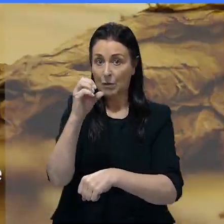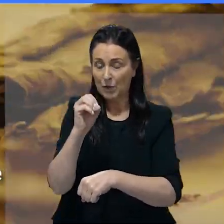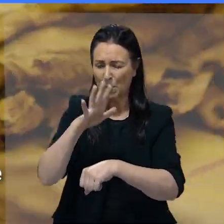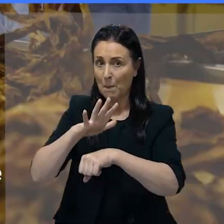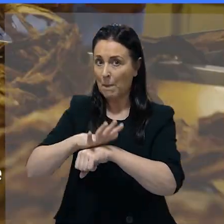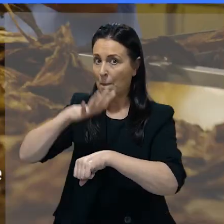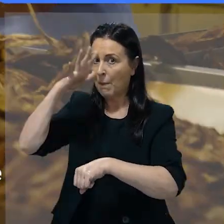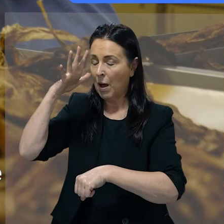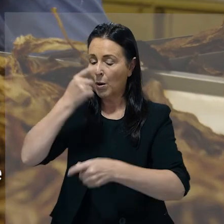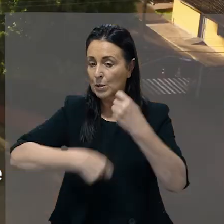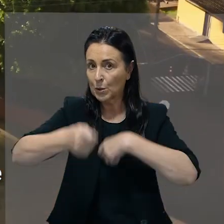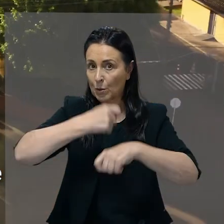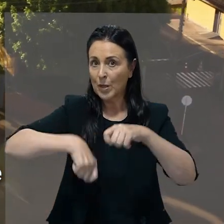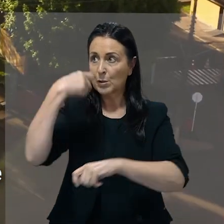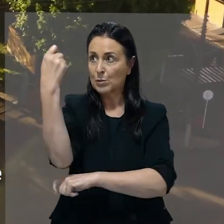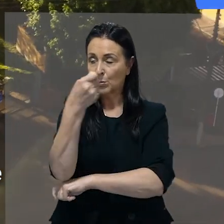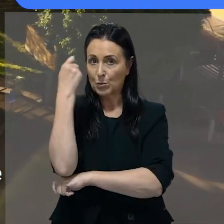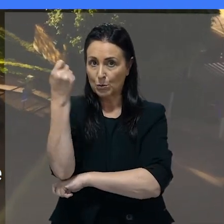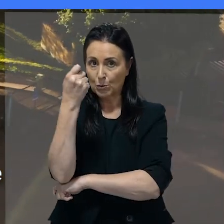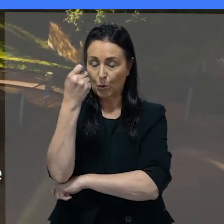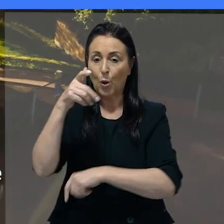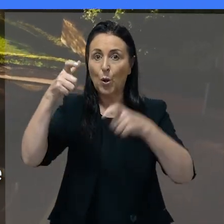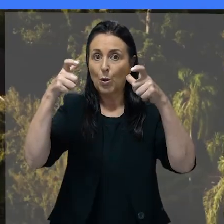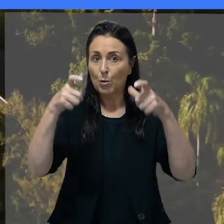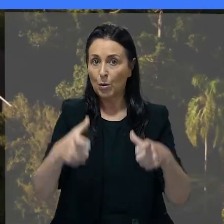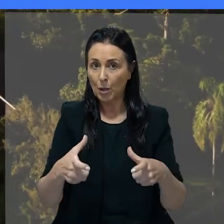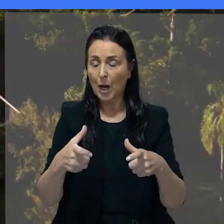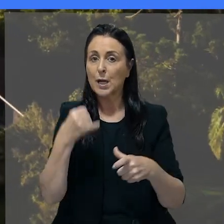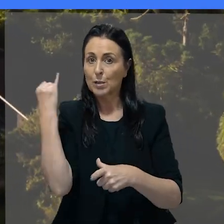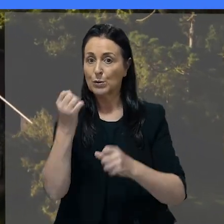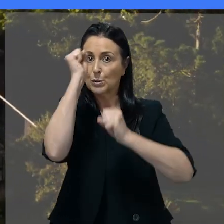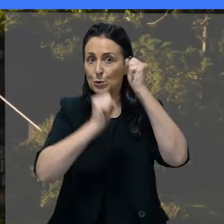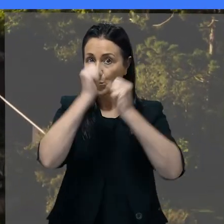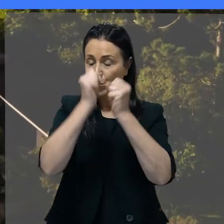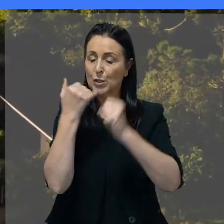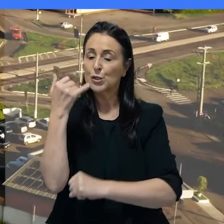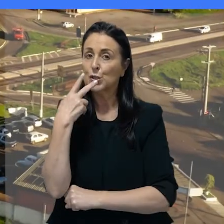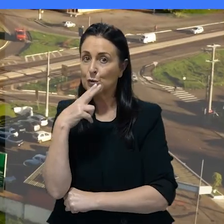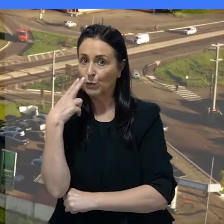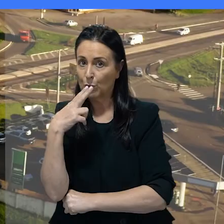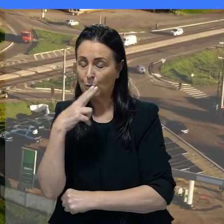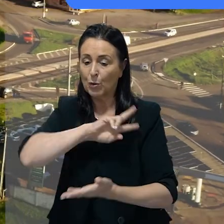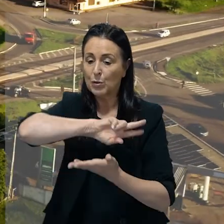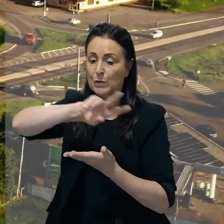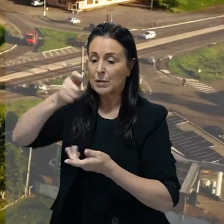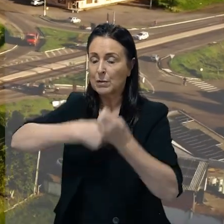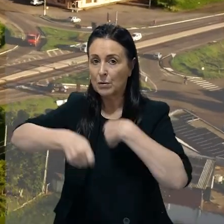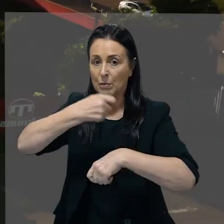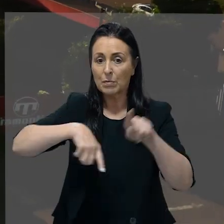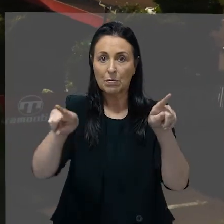está entre as 20 maiores economias do Rio Grande do Sul, terra de importantes indústrias tabacaleiras. Vem